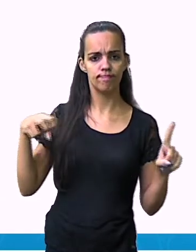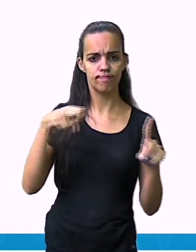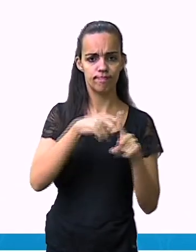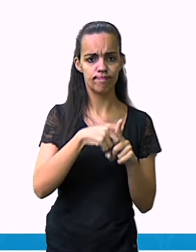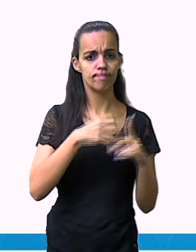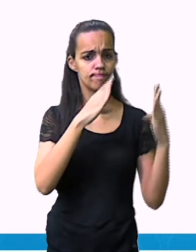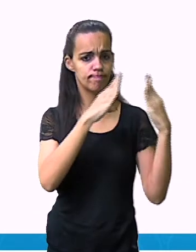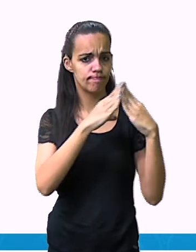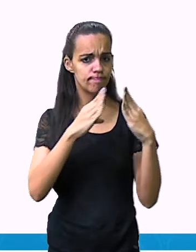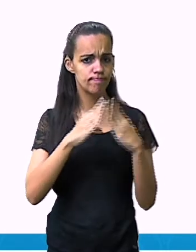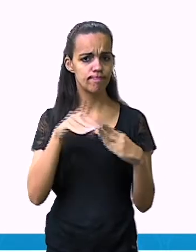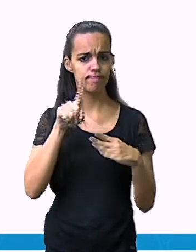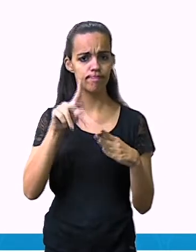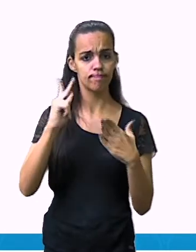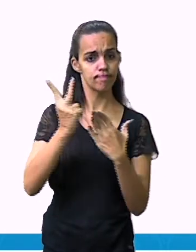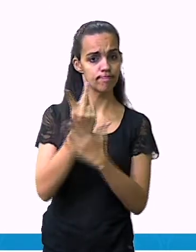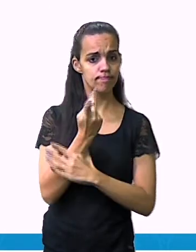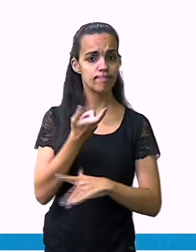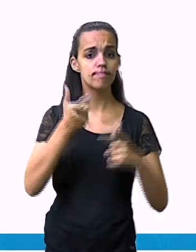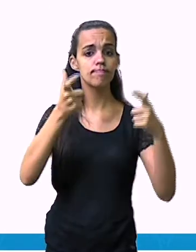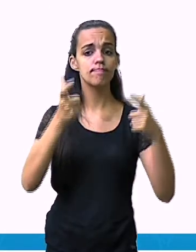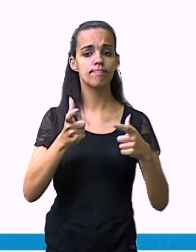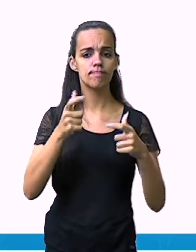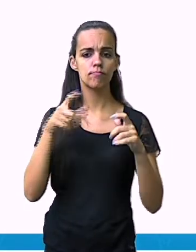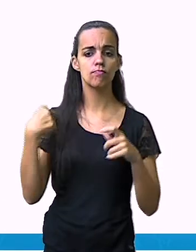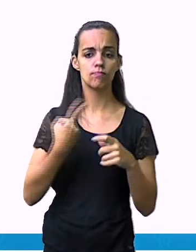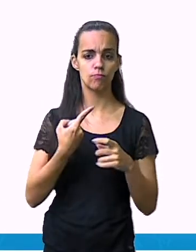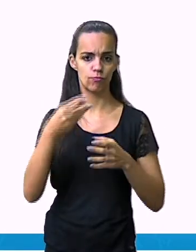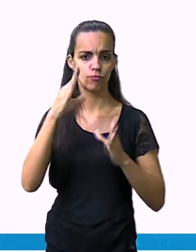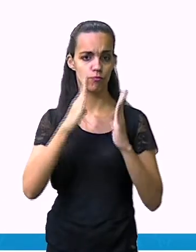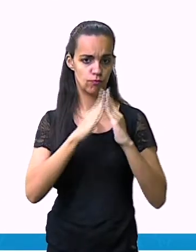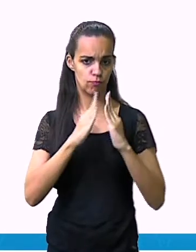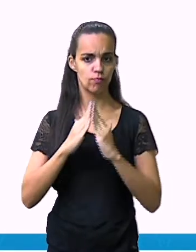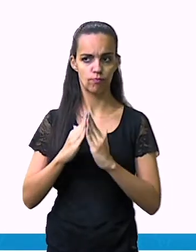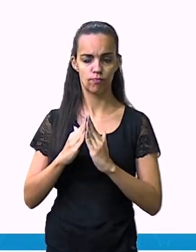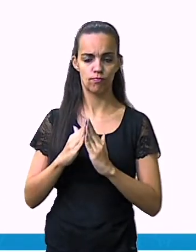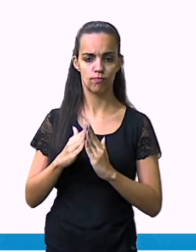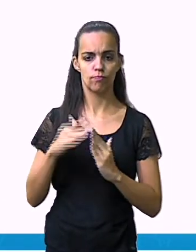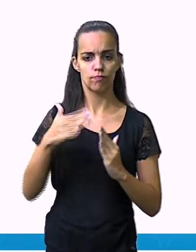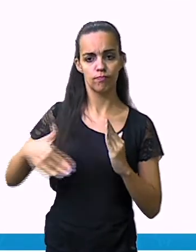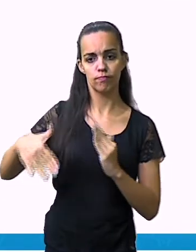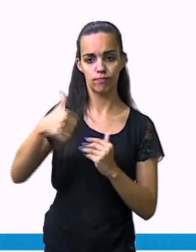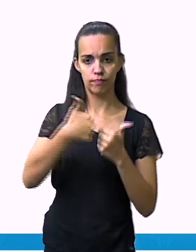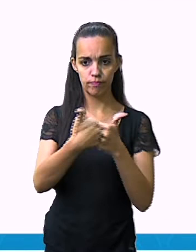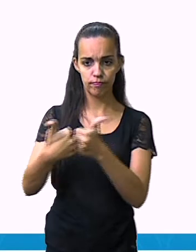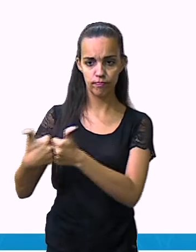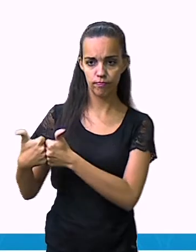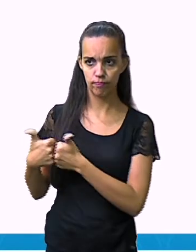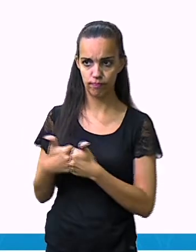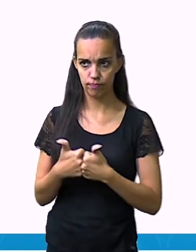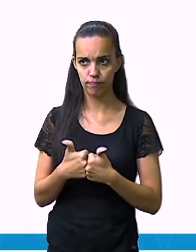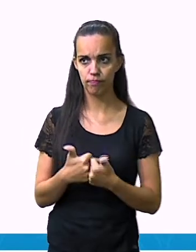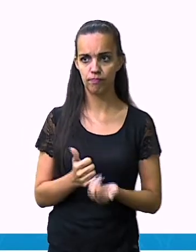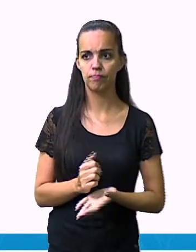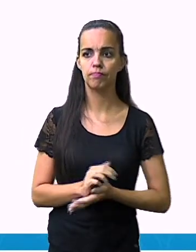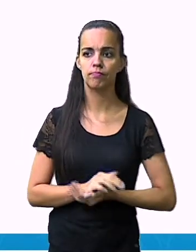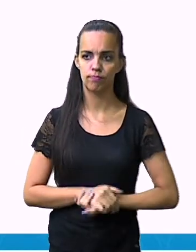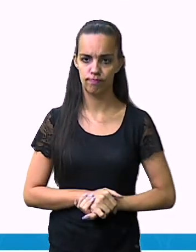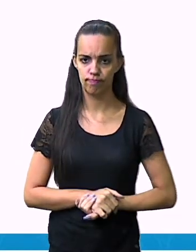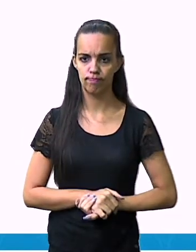acidente doméstico é aquele que ocorre no local aonde habitamos ou em seu